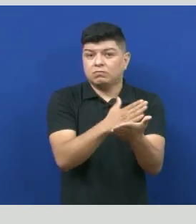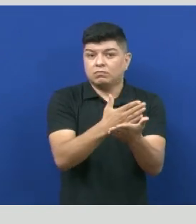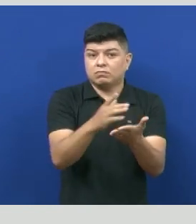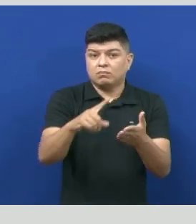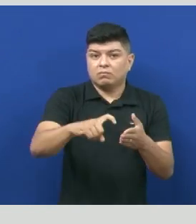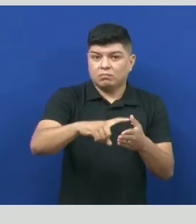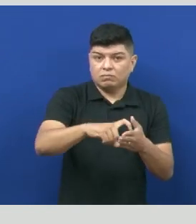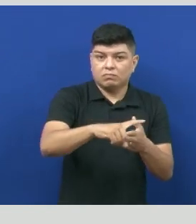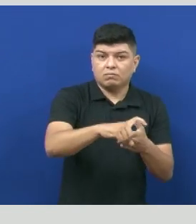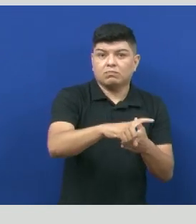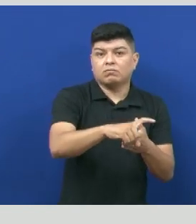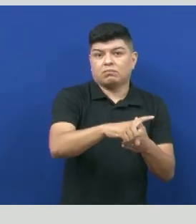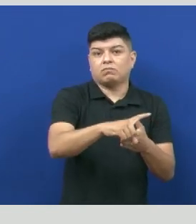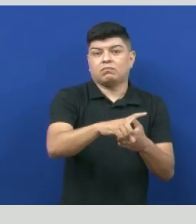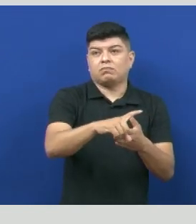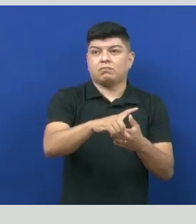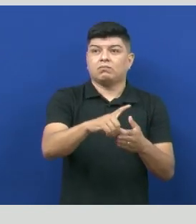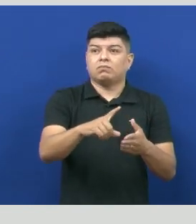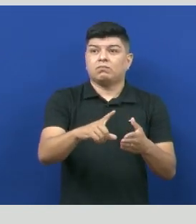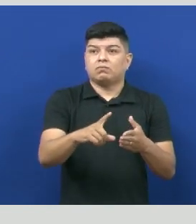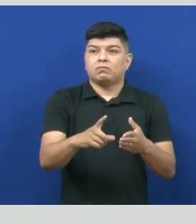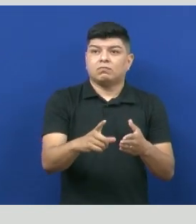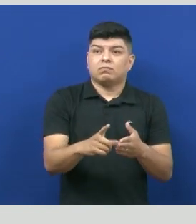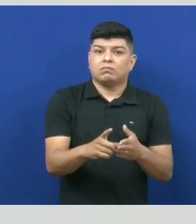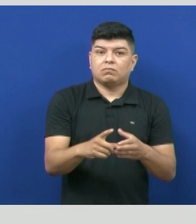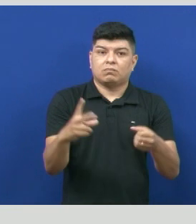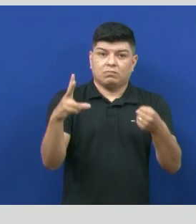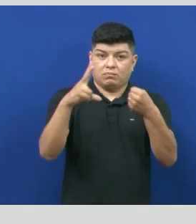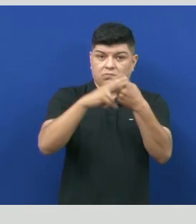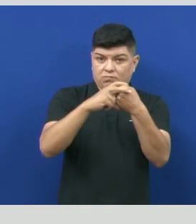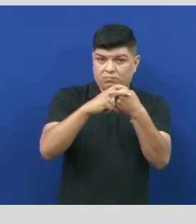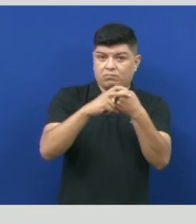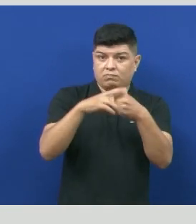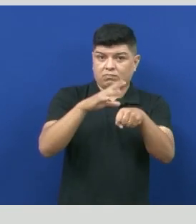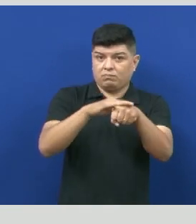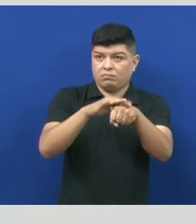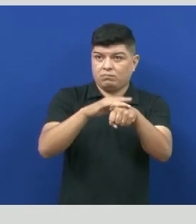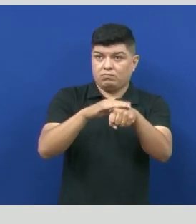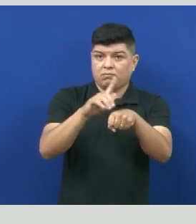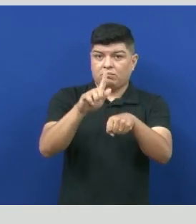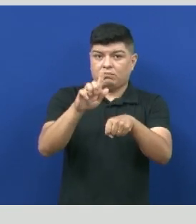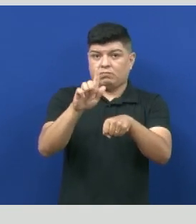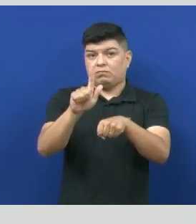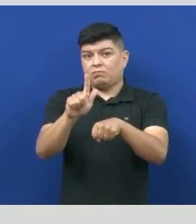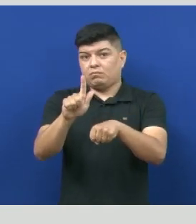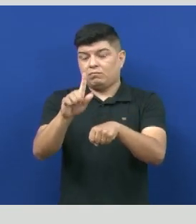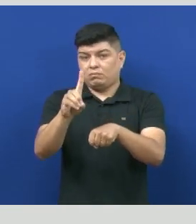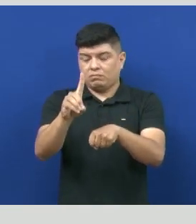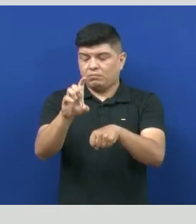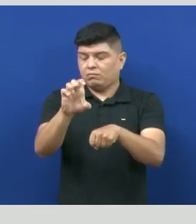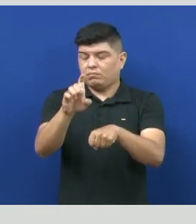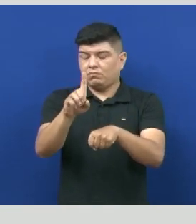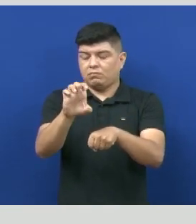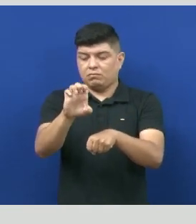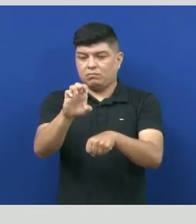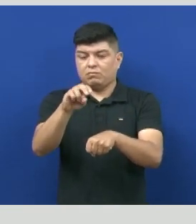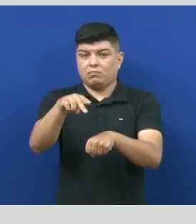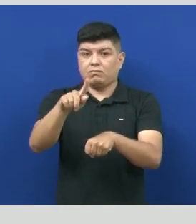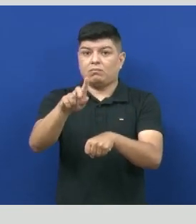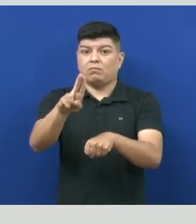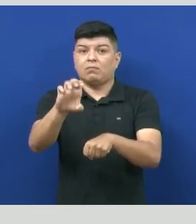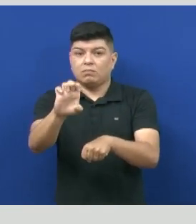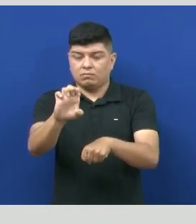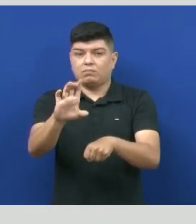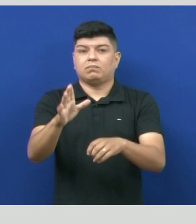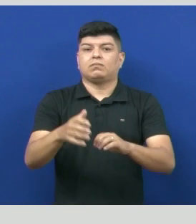larvas do mosquito Aedes, transmissor do vírus que causa dengue. Bom, primeira questão, como a biogênese